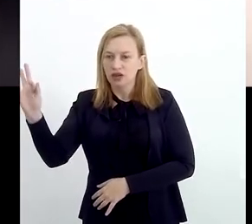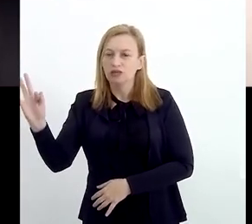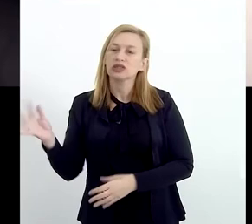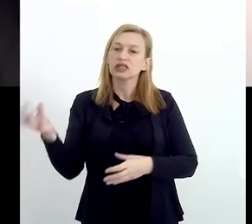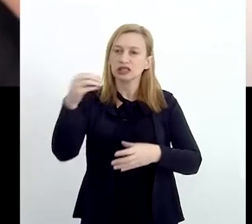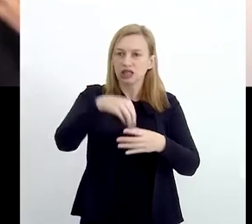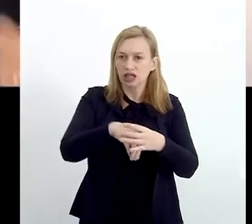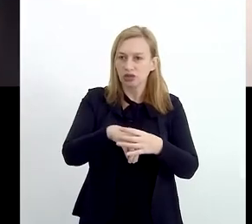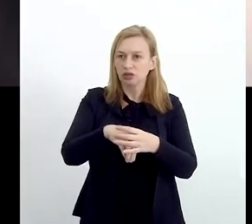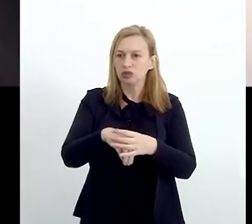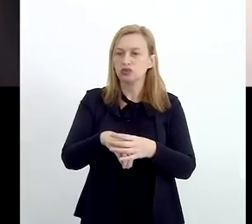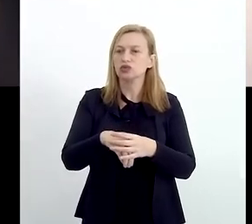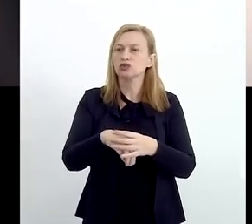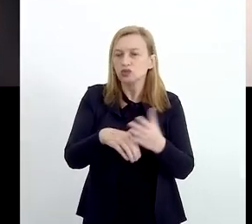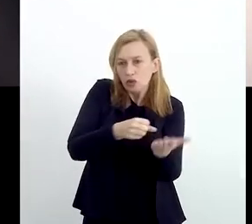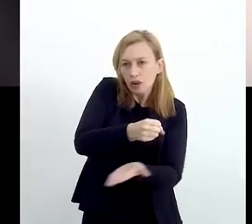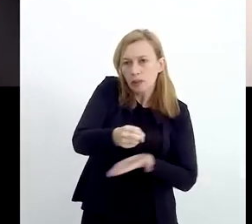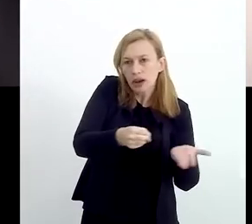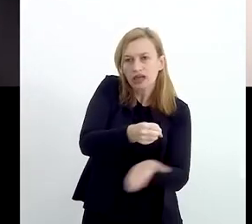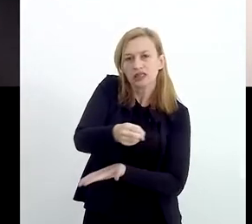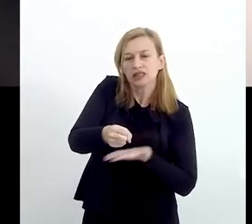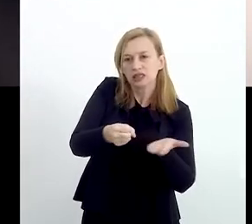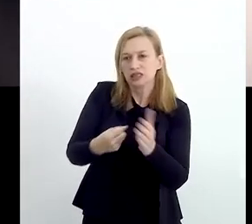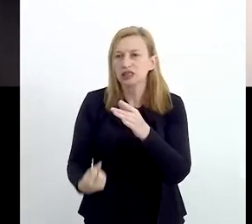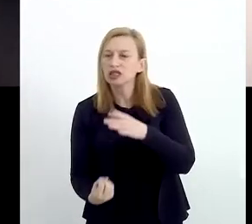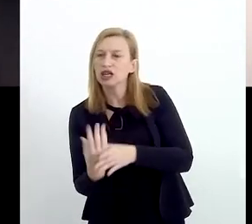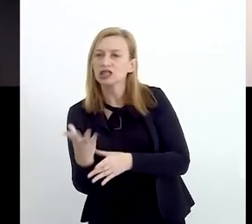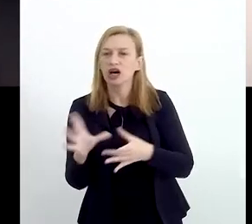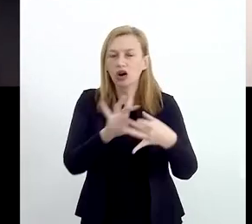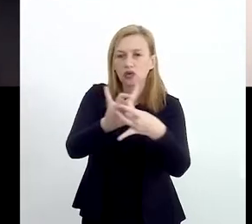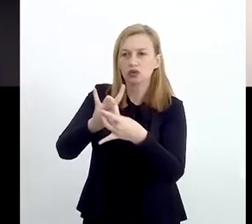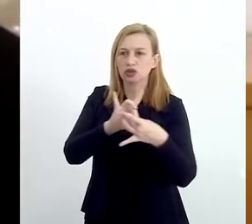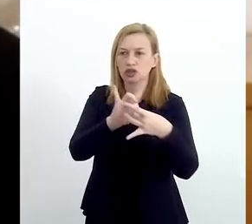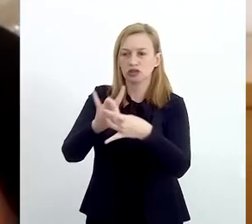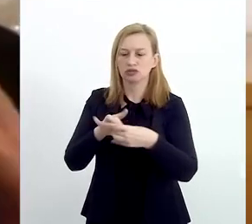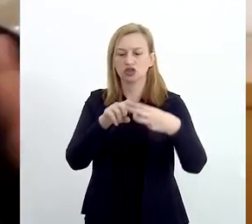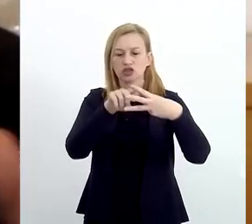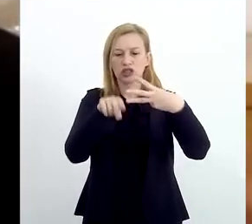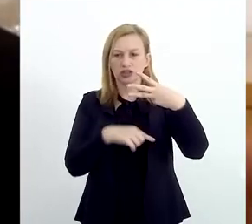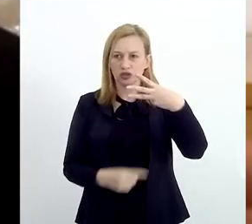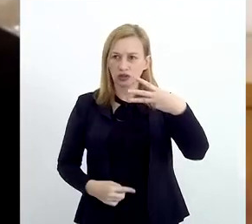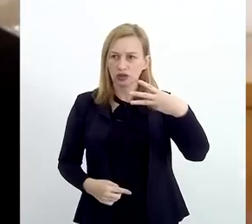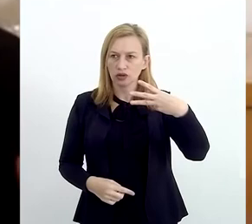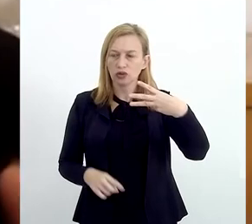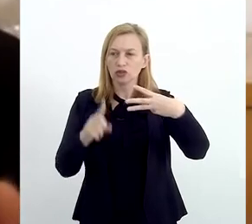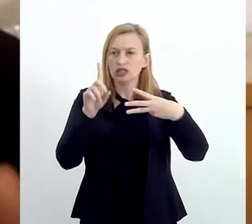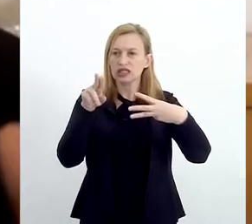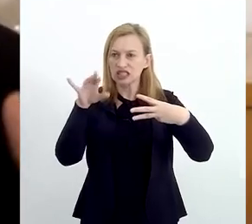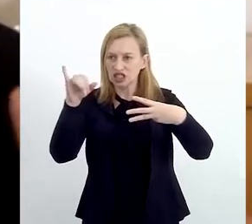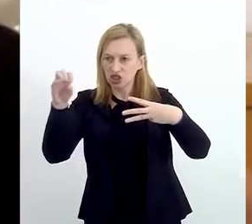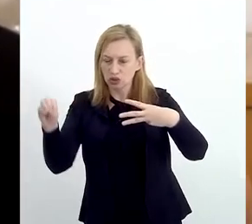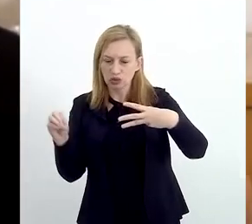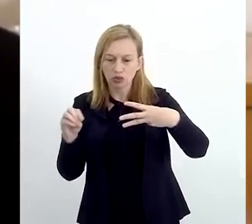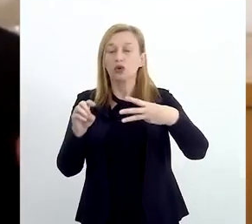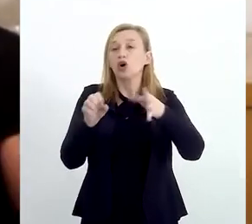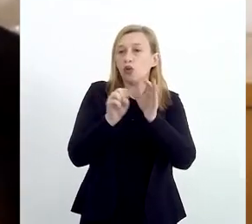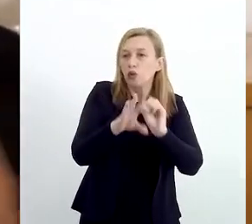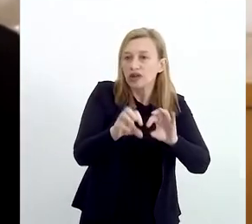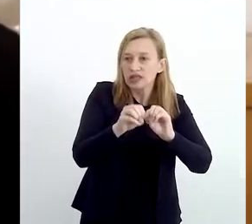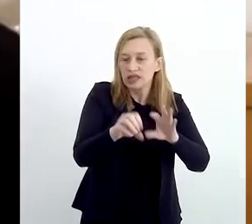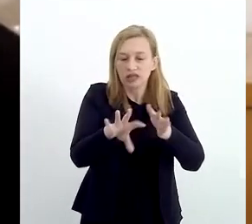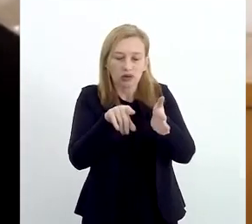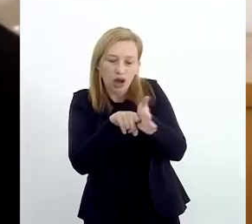suas vertentes, dentro dos seus pilares de construção, a união de três vértices. O ensino,